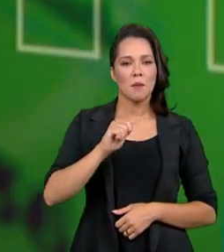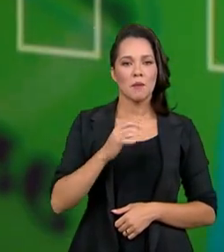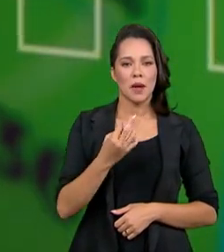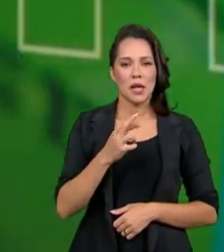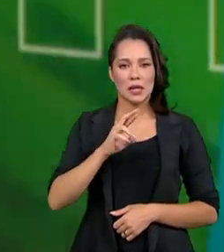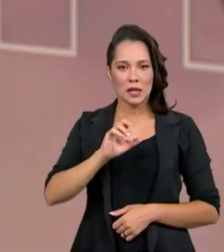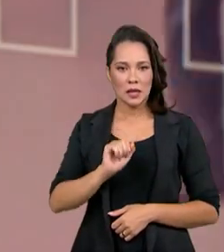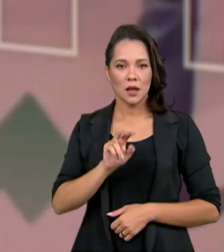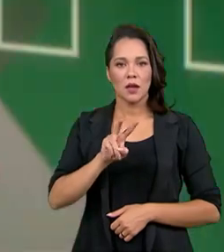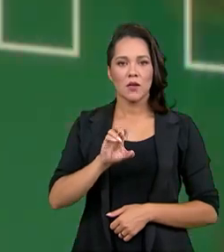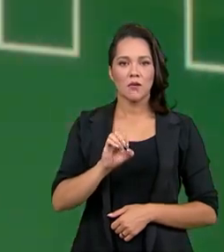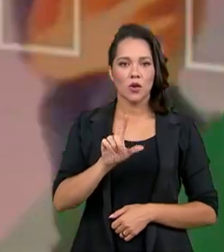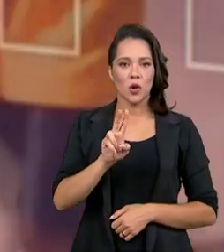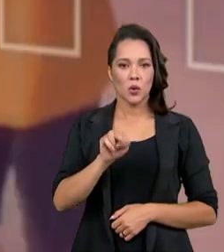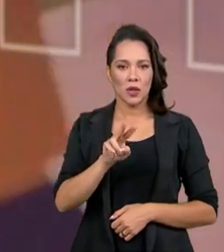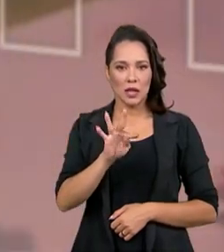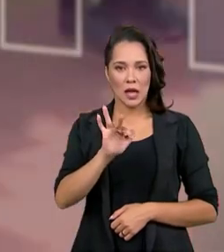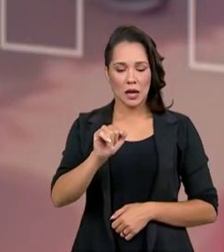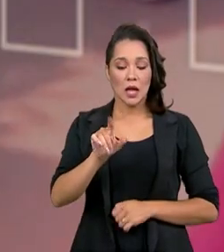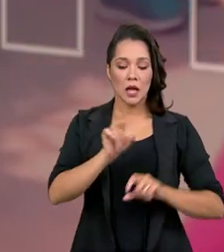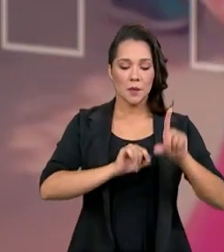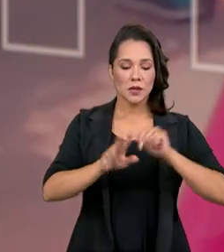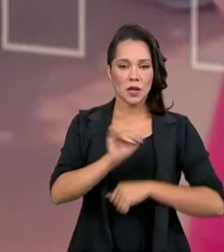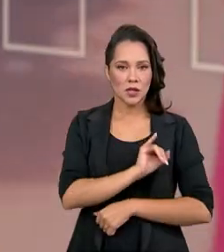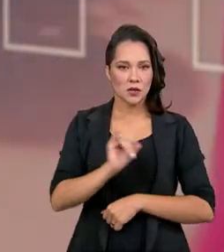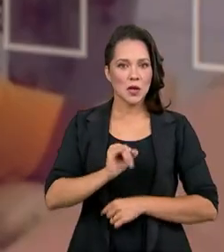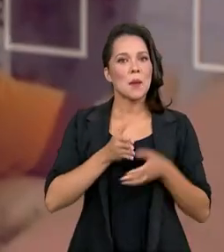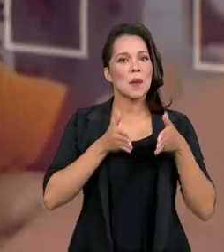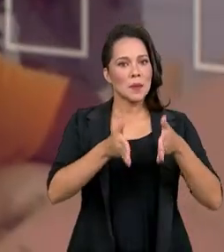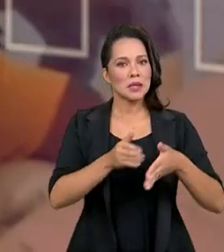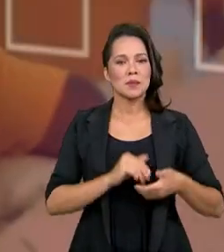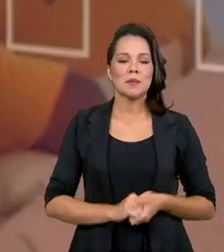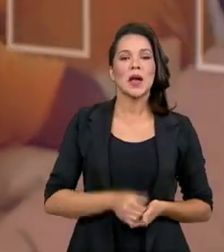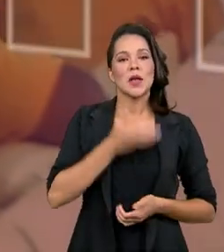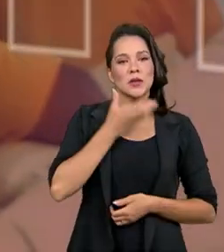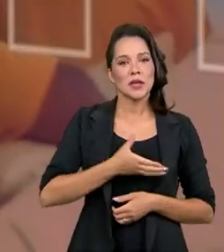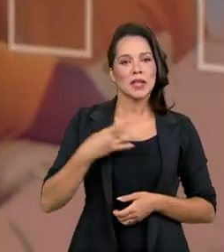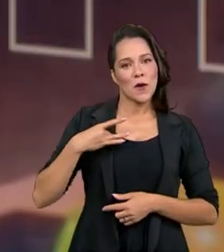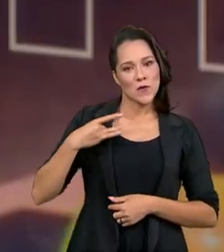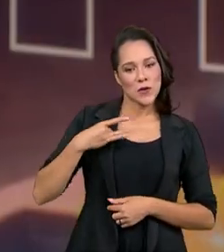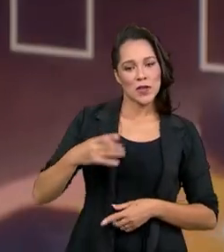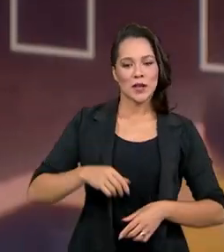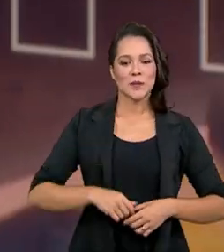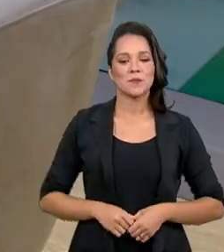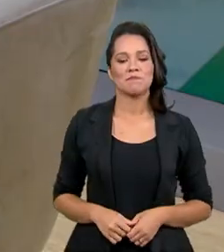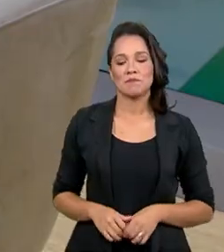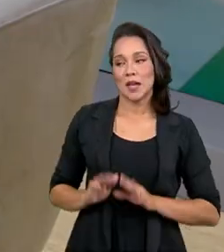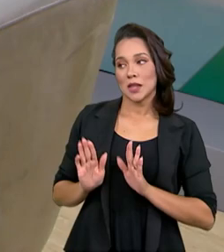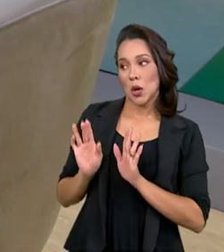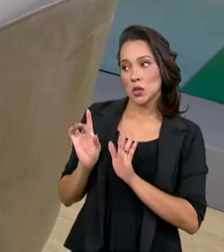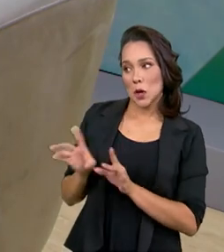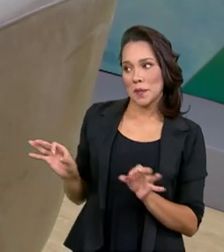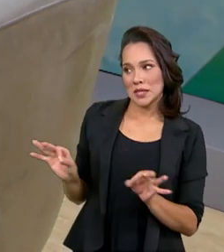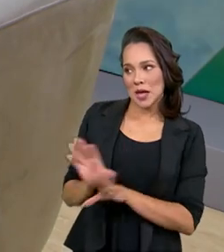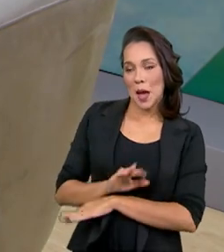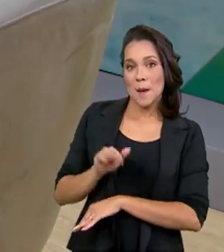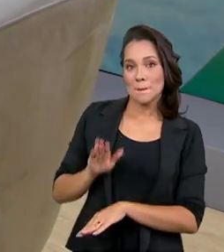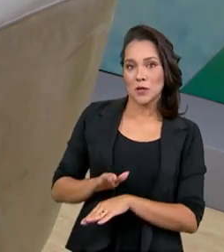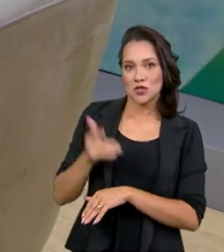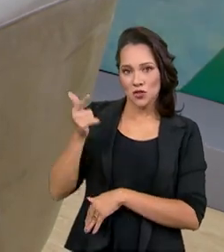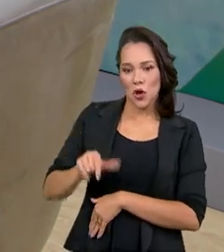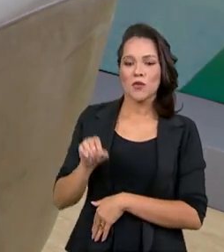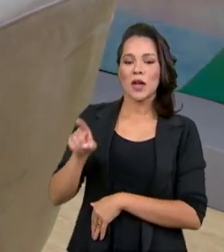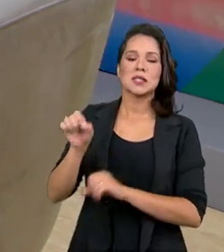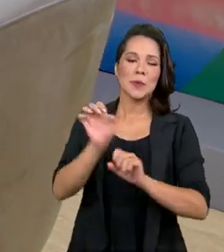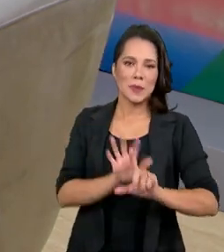e esse edital é para selecionar instituições para participarem do Natal voluntário. Bom, então só para a gente encerrar mais uma vez,